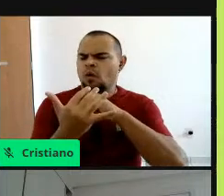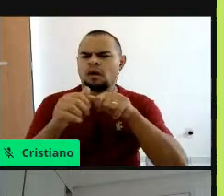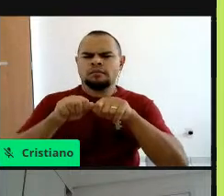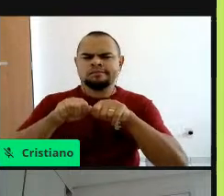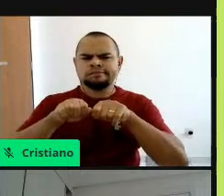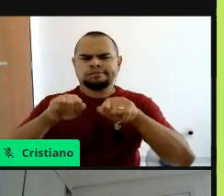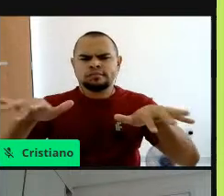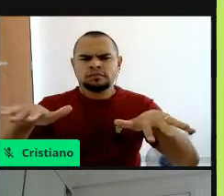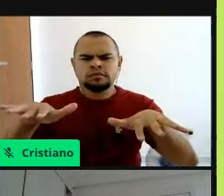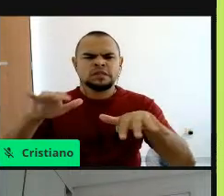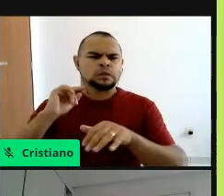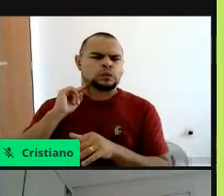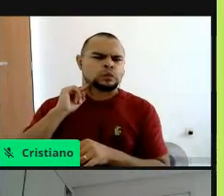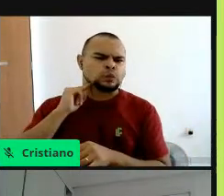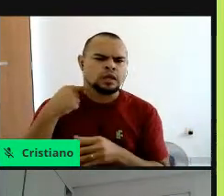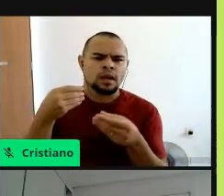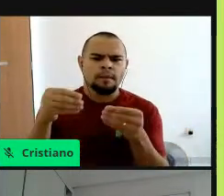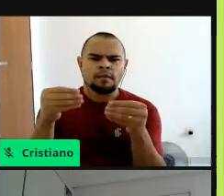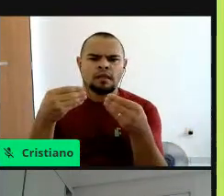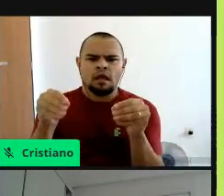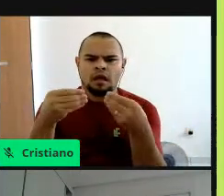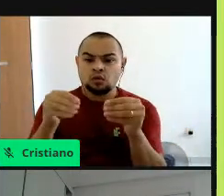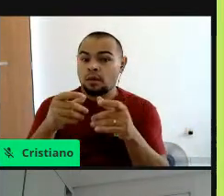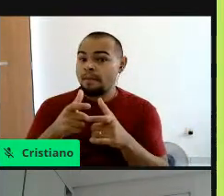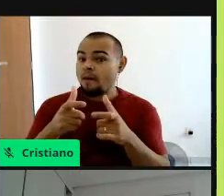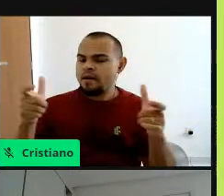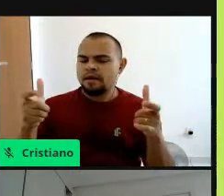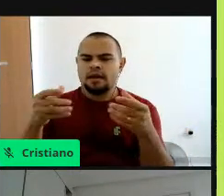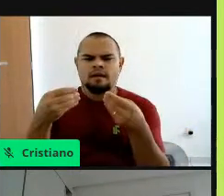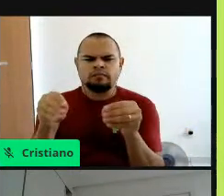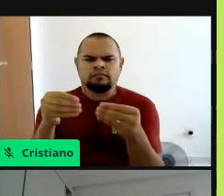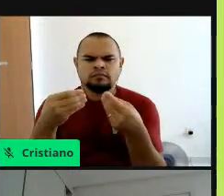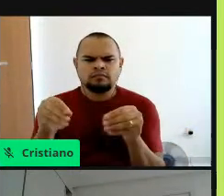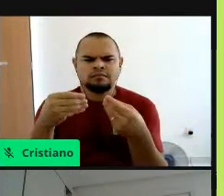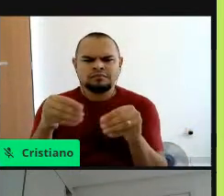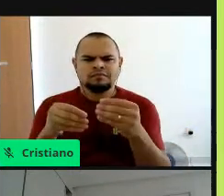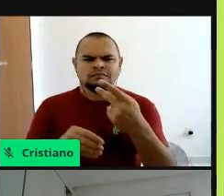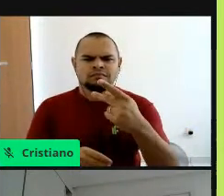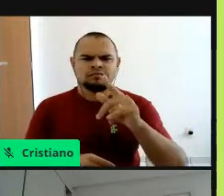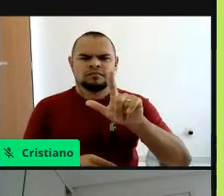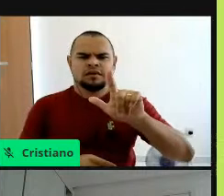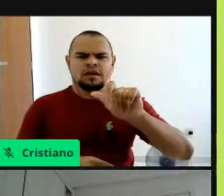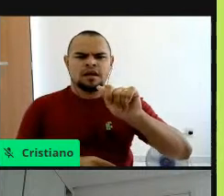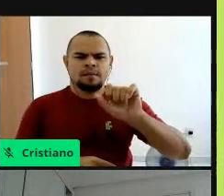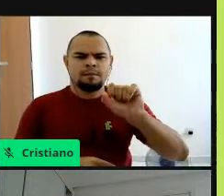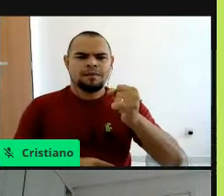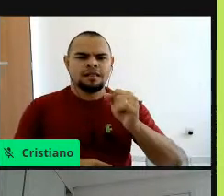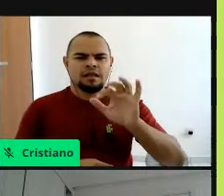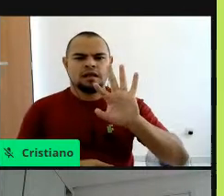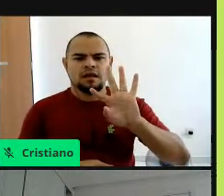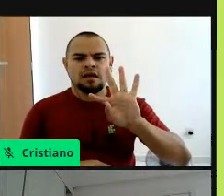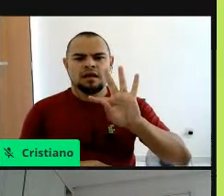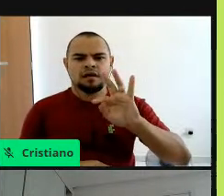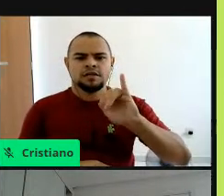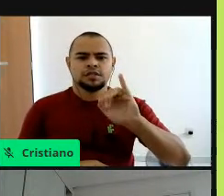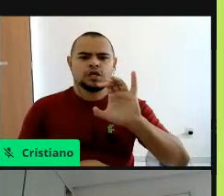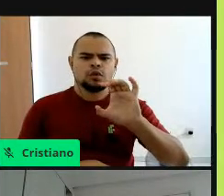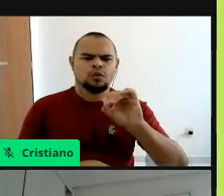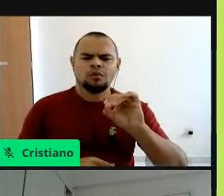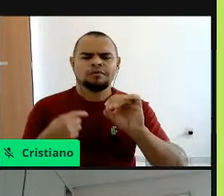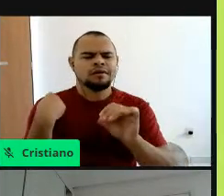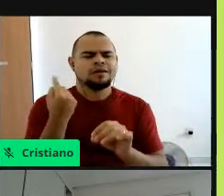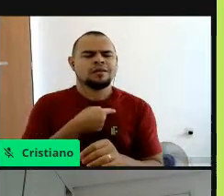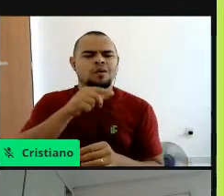a maioria desses resíduos são plásticos, né, porque são essas embalagens, né, que a gente utiliza,